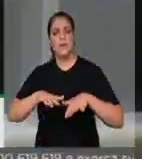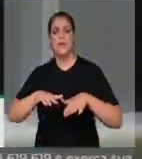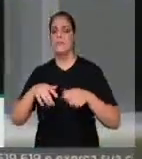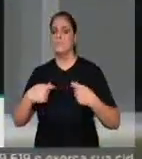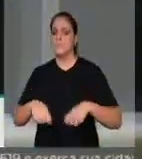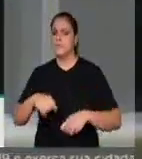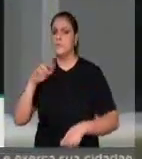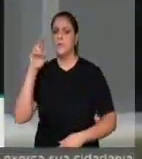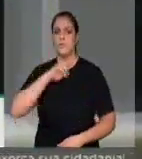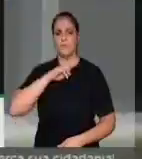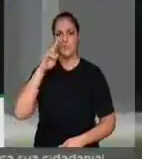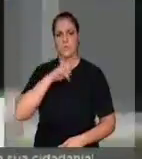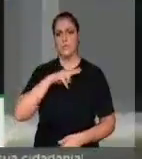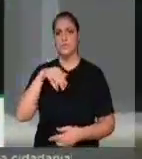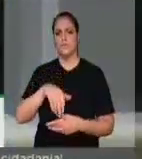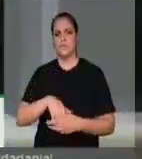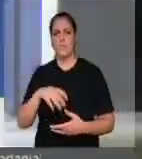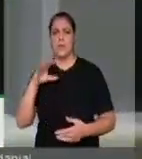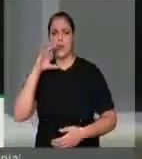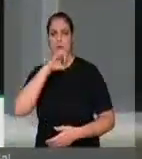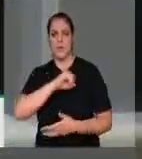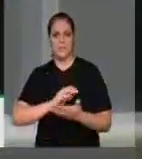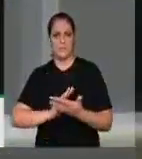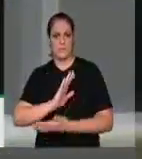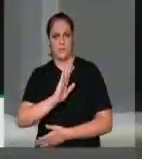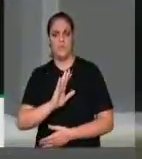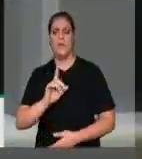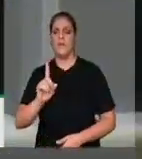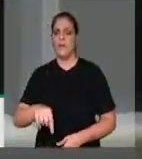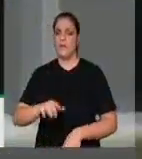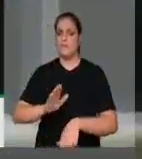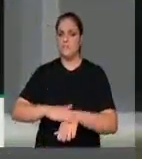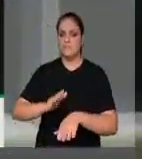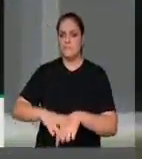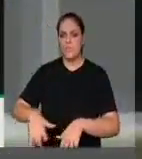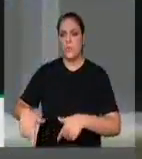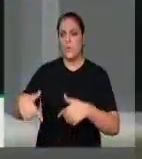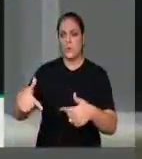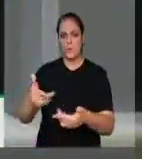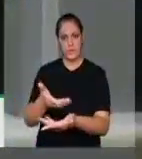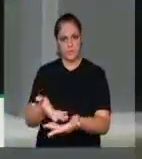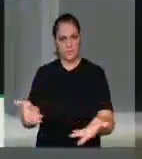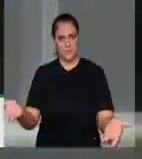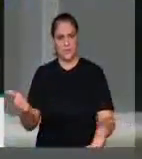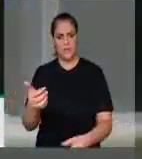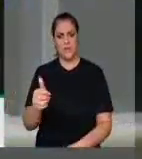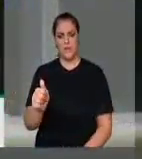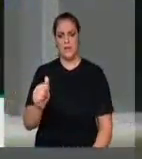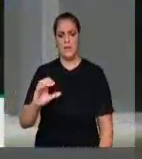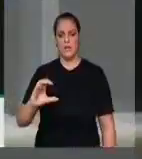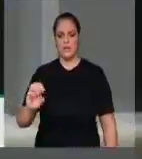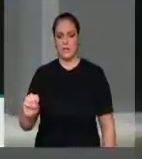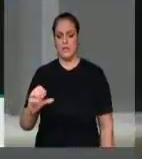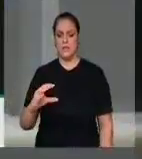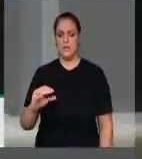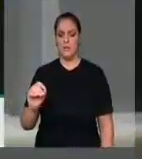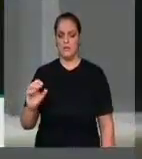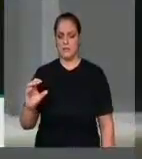seja aprovada com rapidez. Esta é uma luta dos agentes de saúde e endemias que vem de longa data,